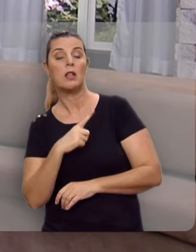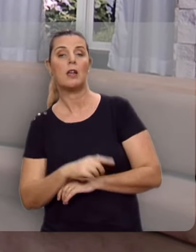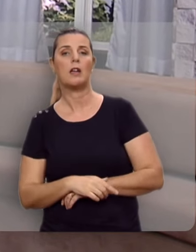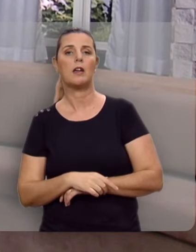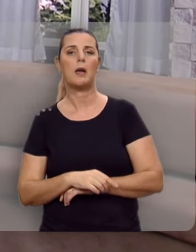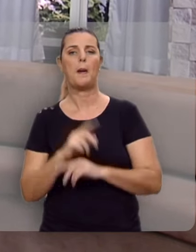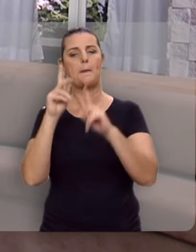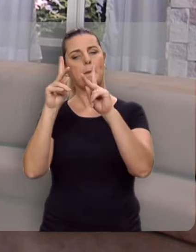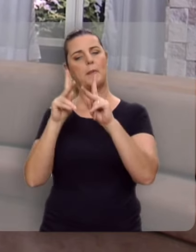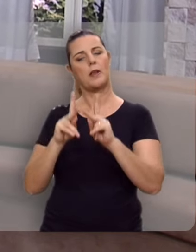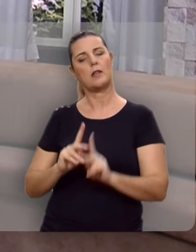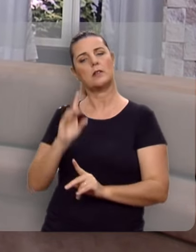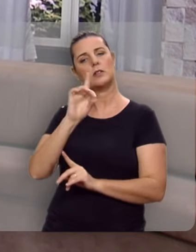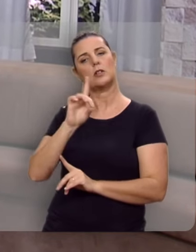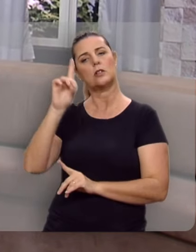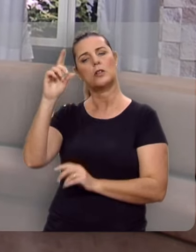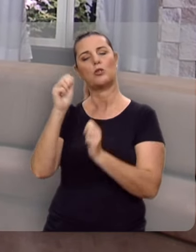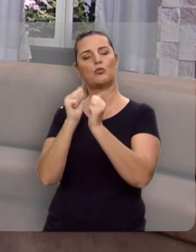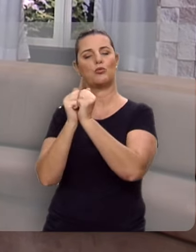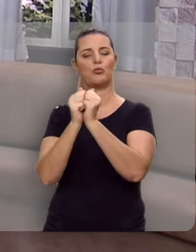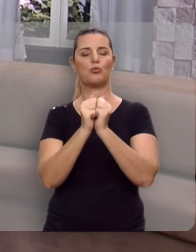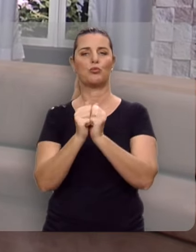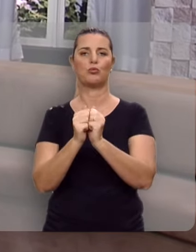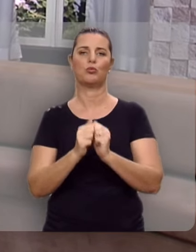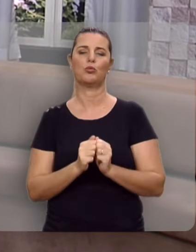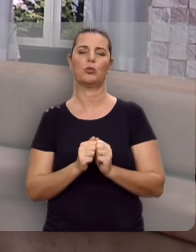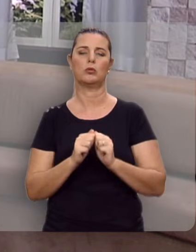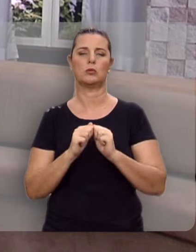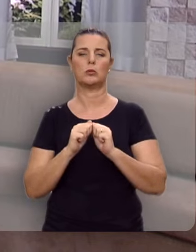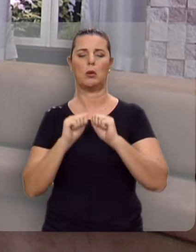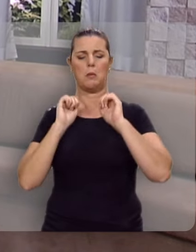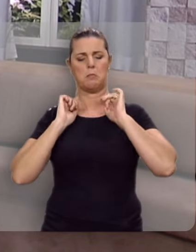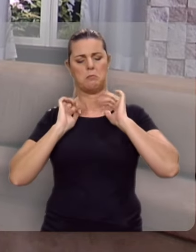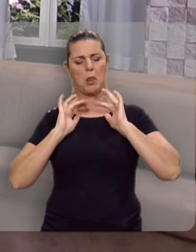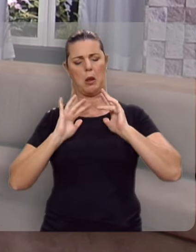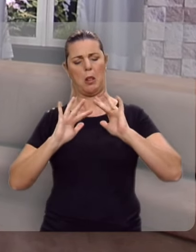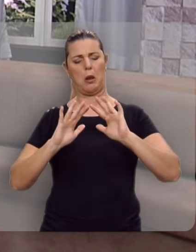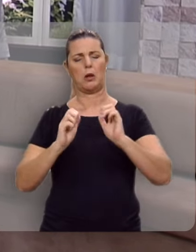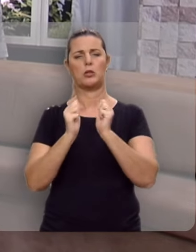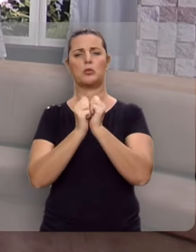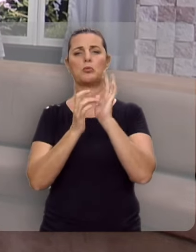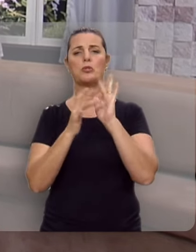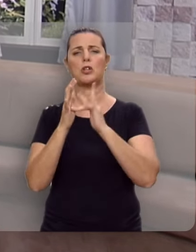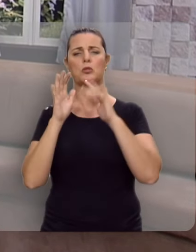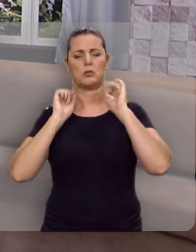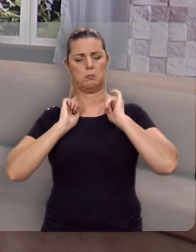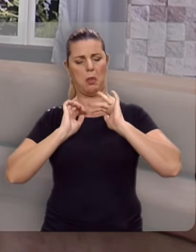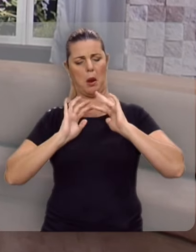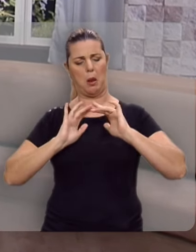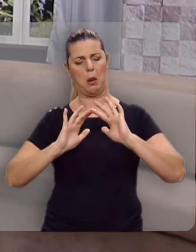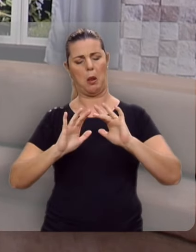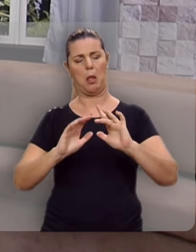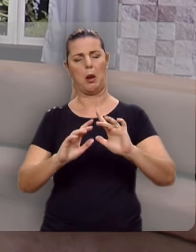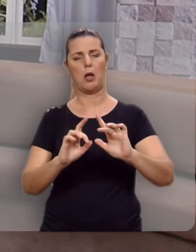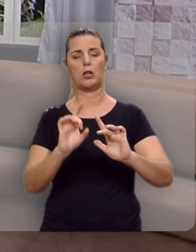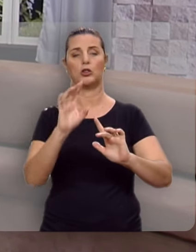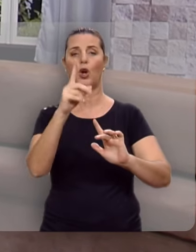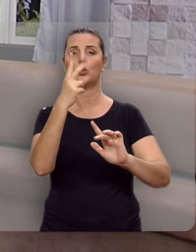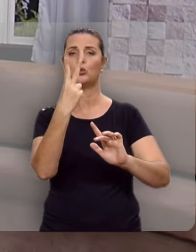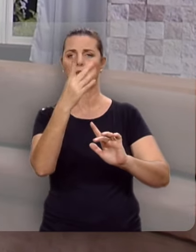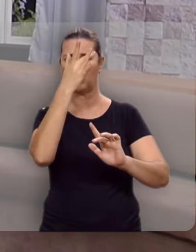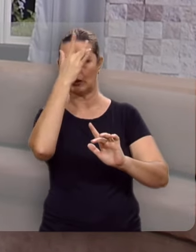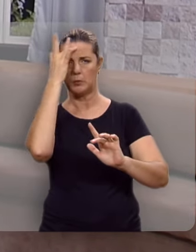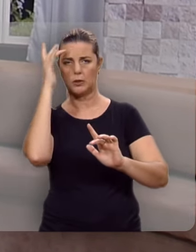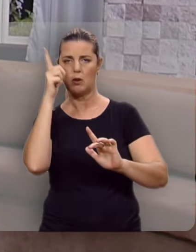era a presença de Deus em Jericó. Uma multidão o acompanha, mas apenas duas pessoas são